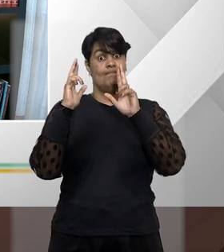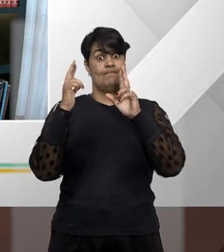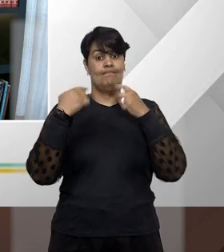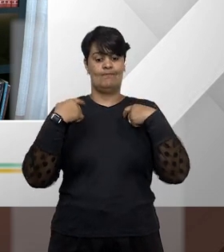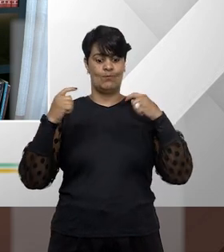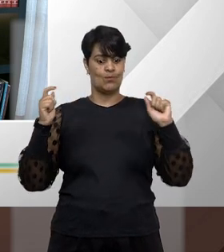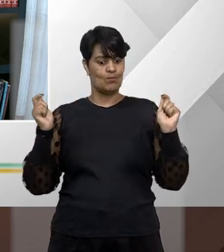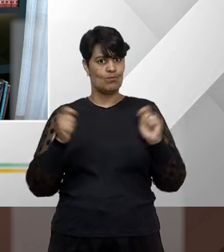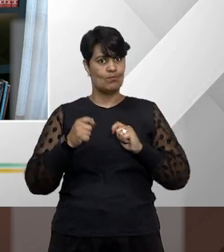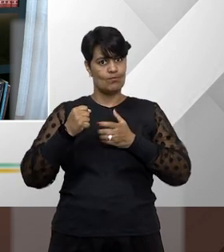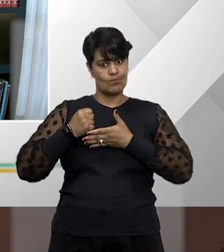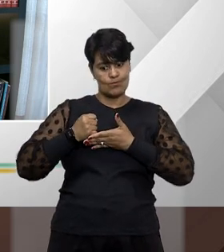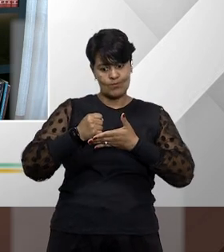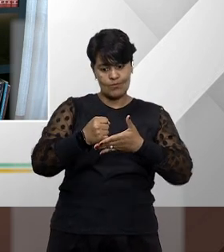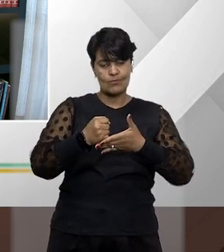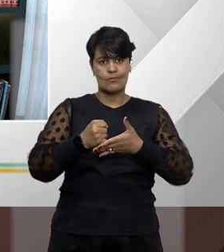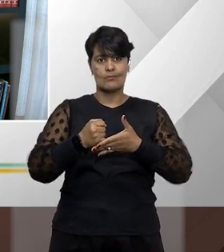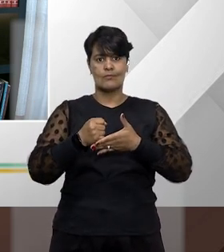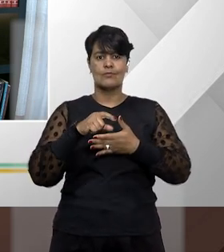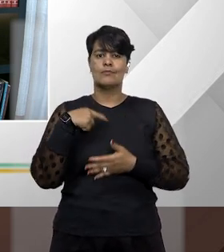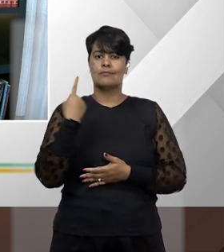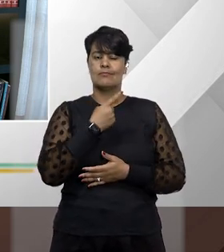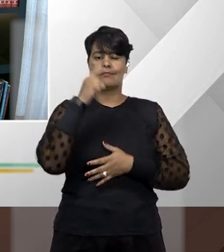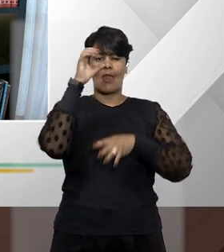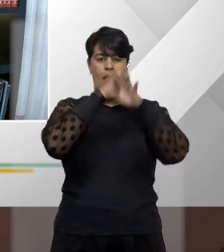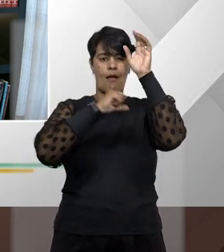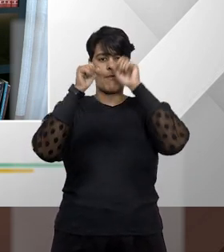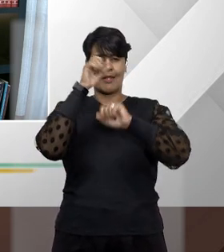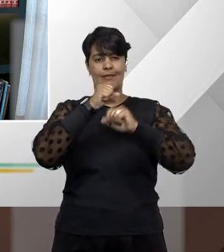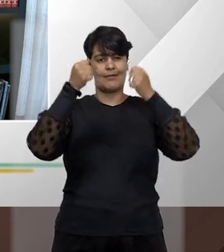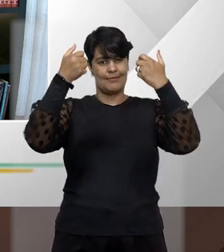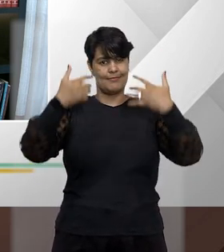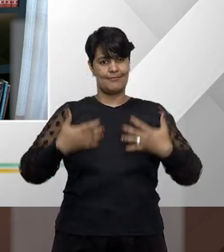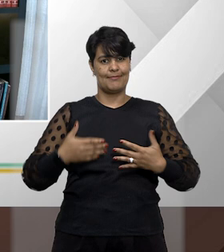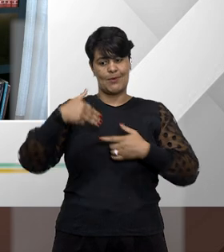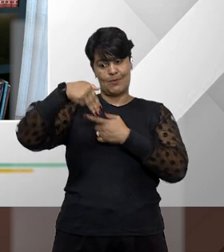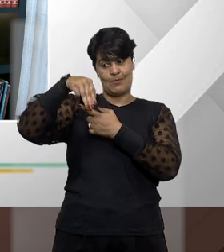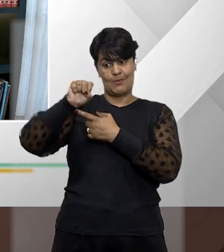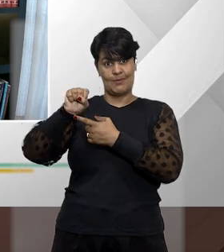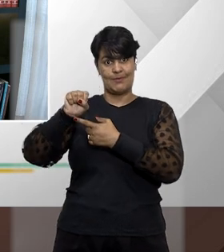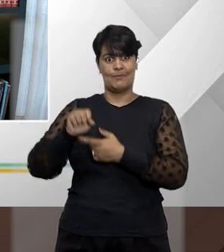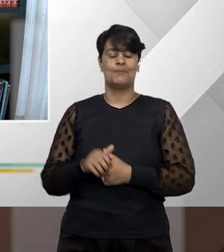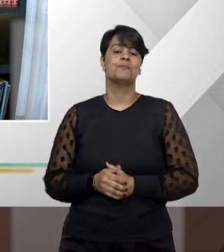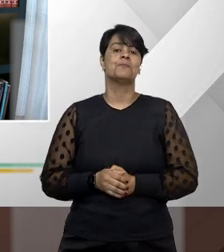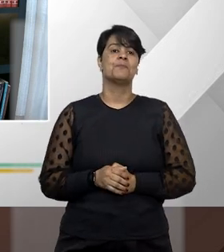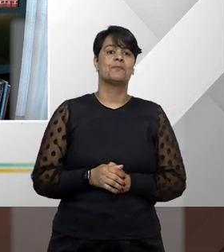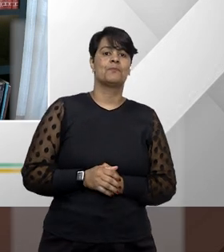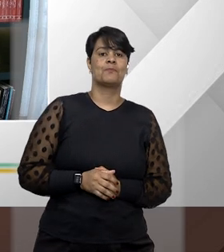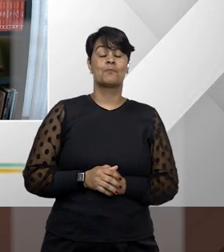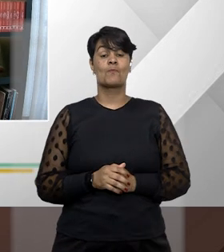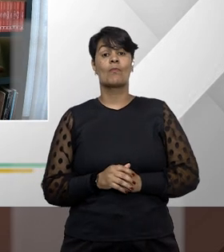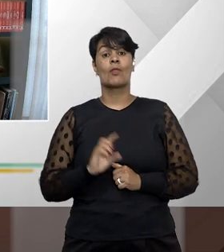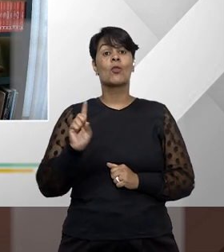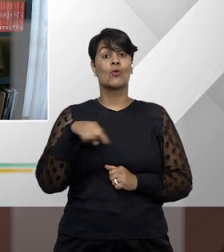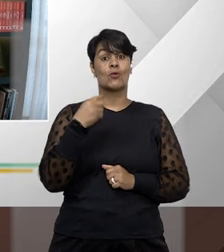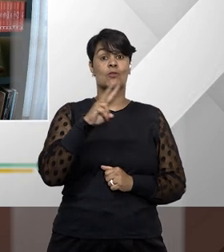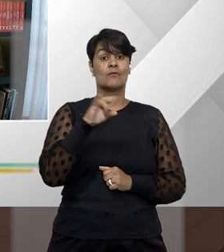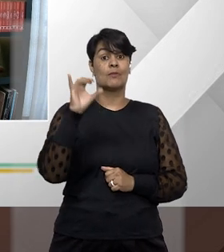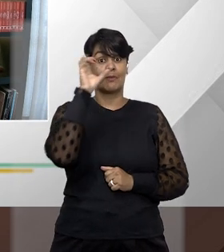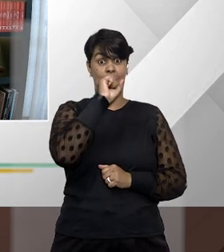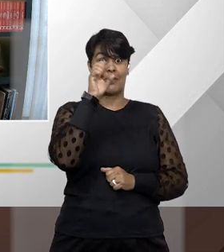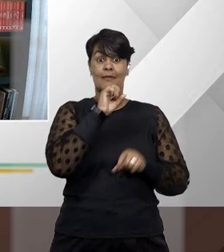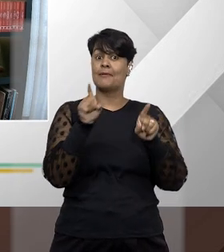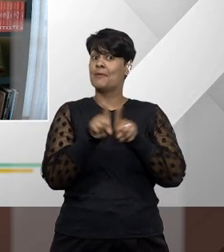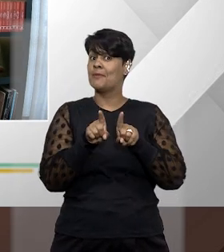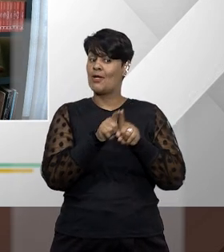contribuir com todos nós aí para a gente aprender um pouquinho mais sobre o Mandado de Segurança. Com certeza, a gente vai aprender também com o nosso